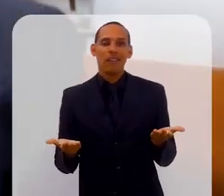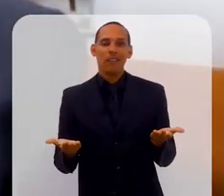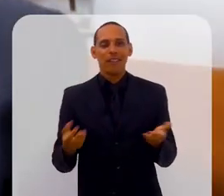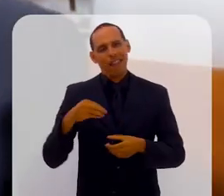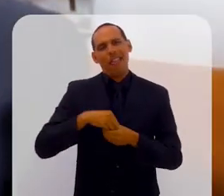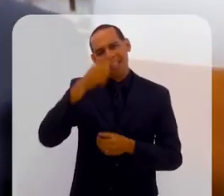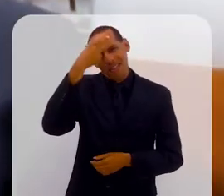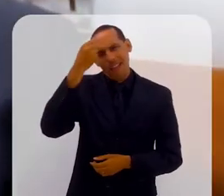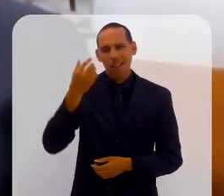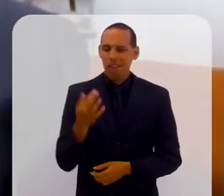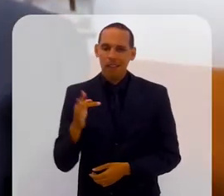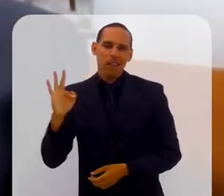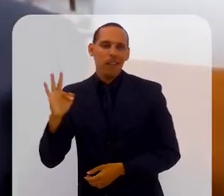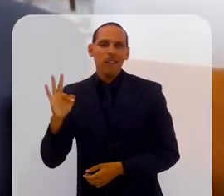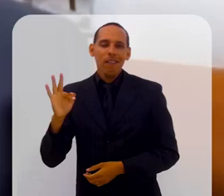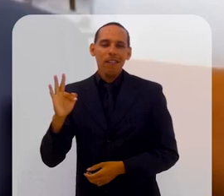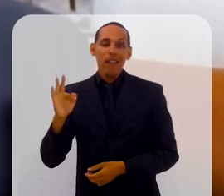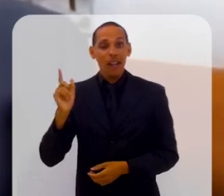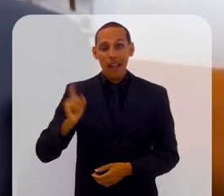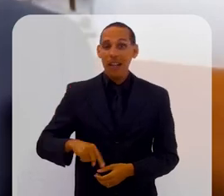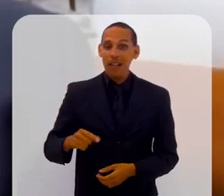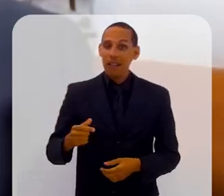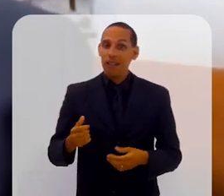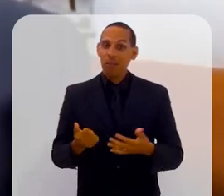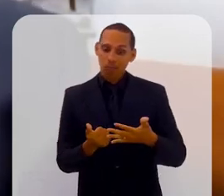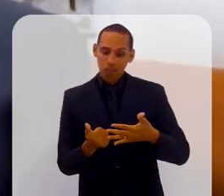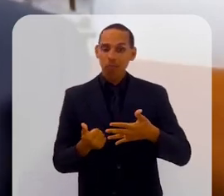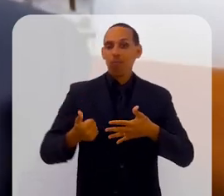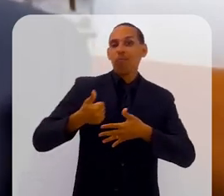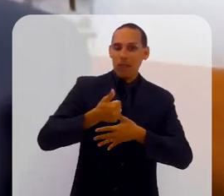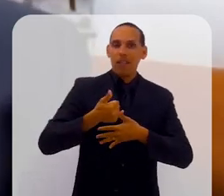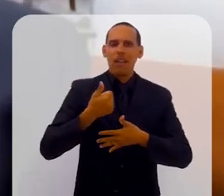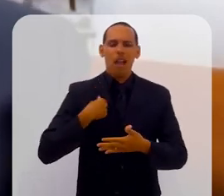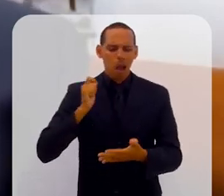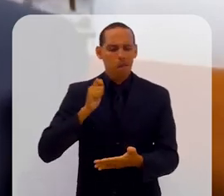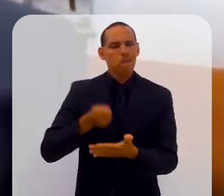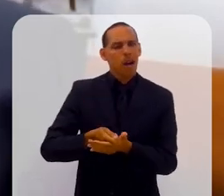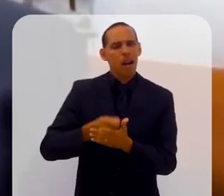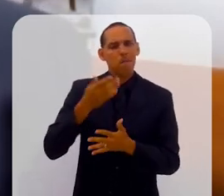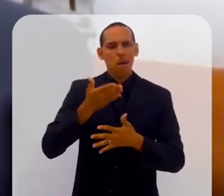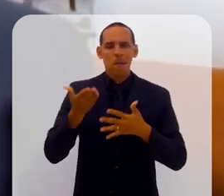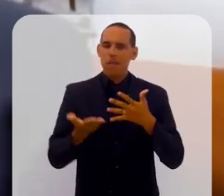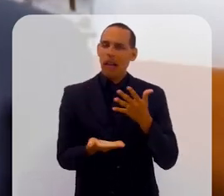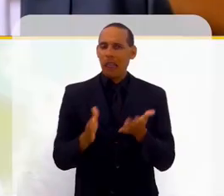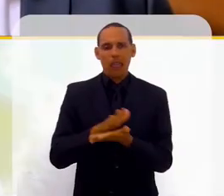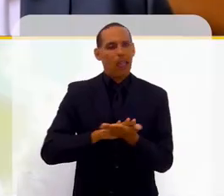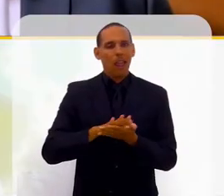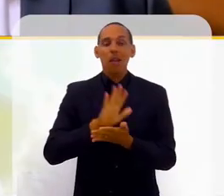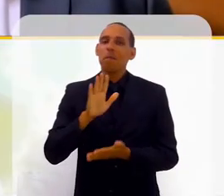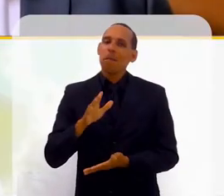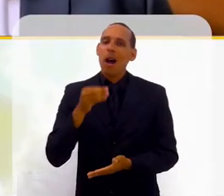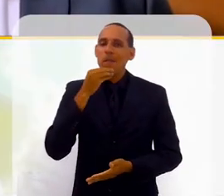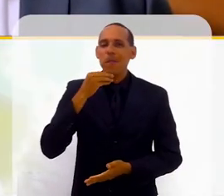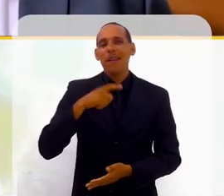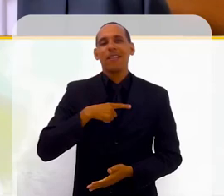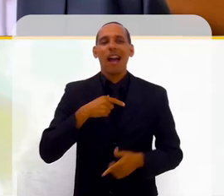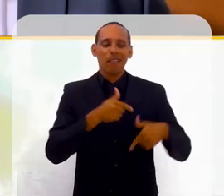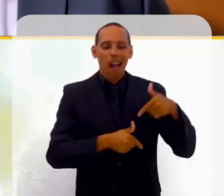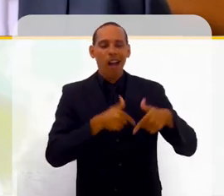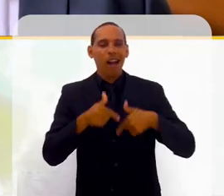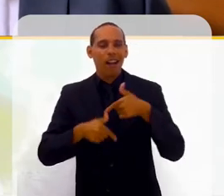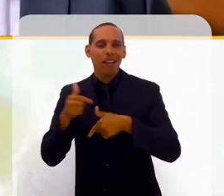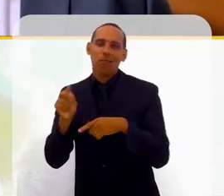Então, eu estudava em universidade federal, tinha o privilégio de não precisar pagar mensalidade. E ainda tinha essas oportunidades de trabalhar